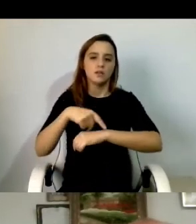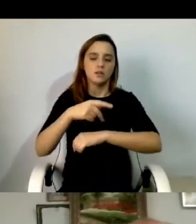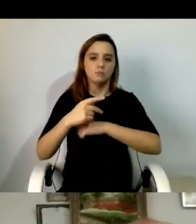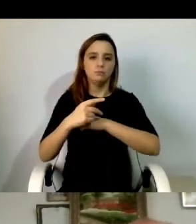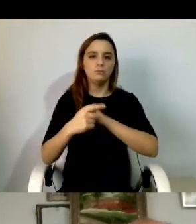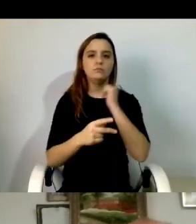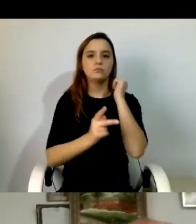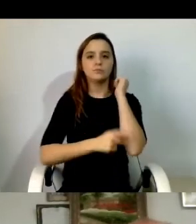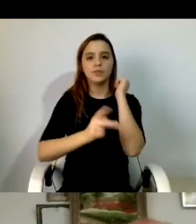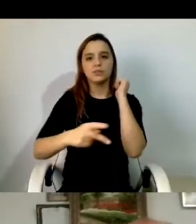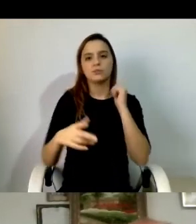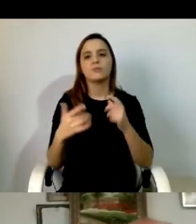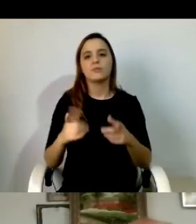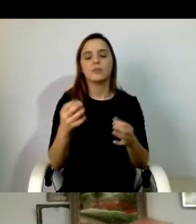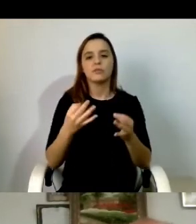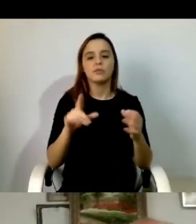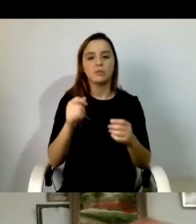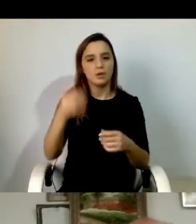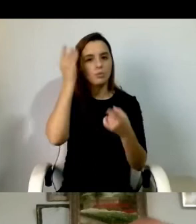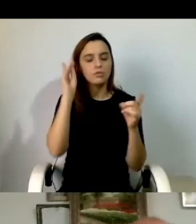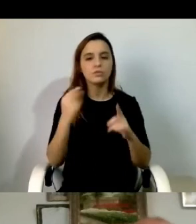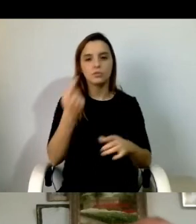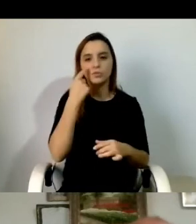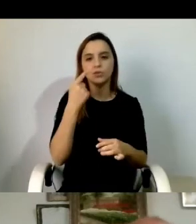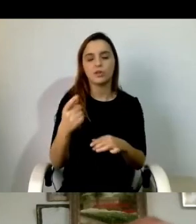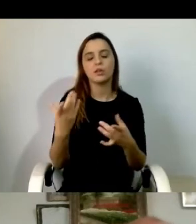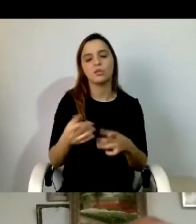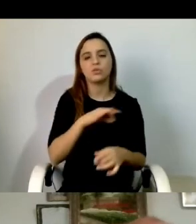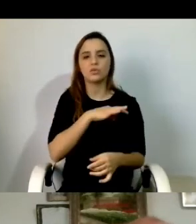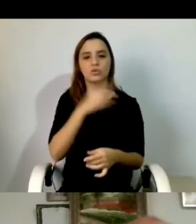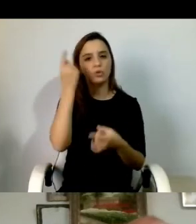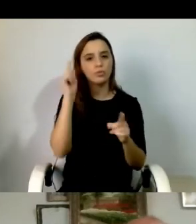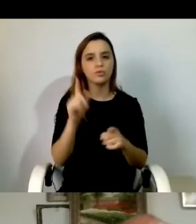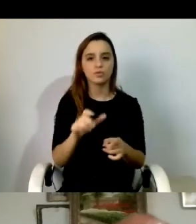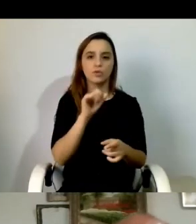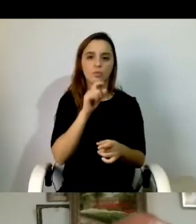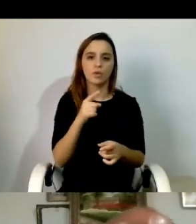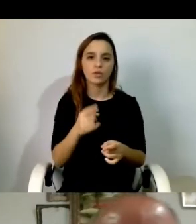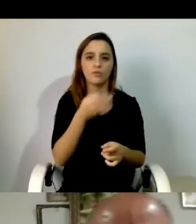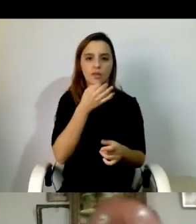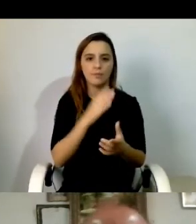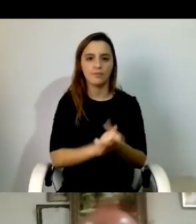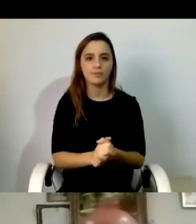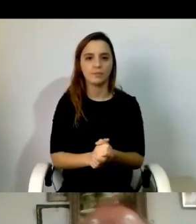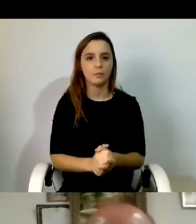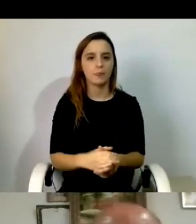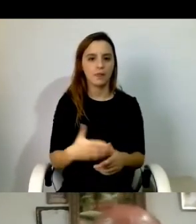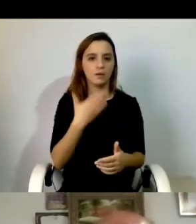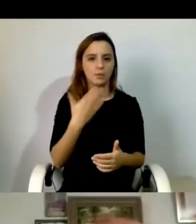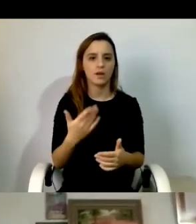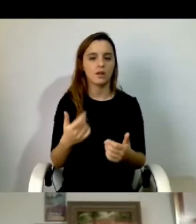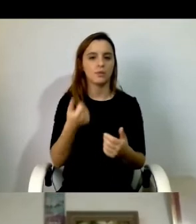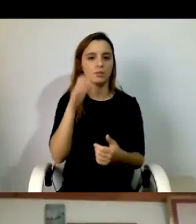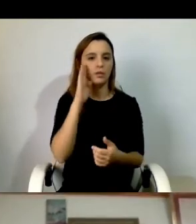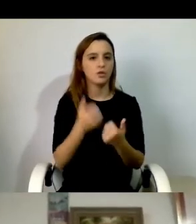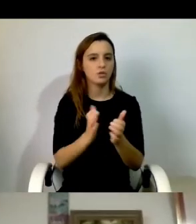especializado. Faça o favor. Então, sou professor de FENASERCE de educação. Muito obrigado. Boa tarde a todos e a todas e